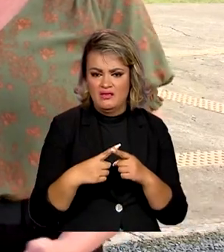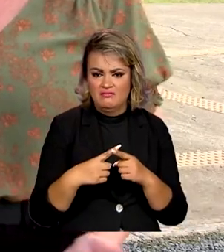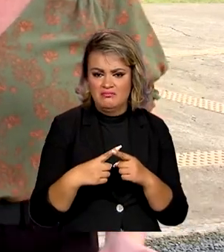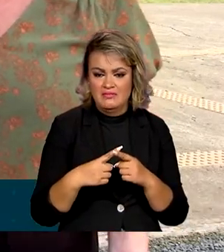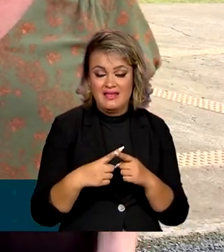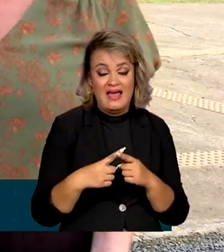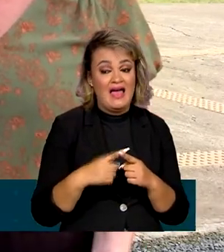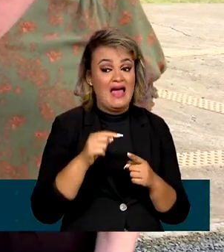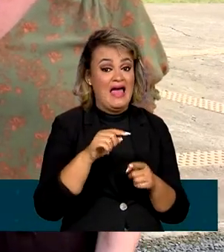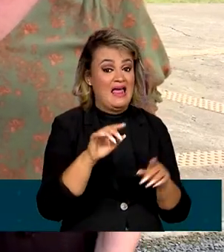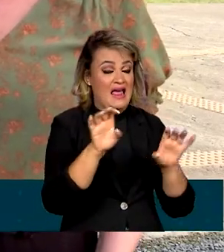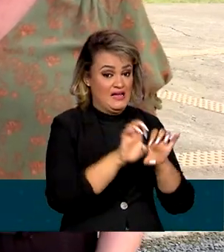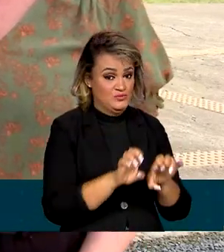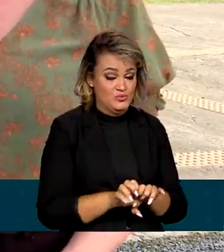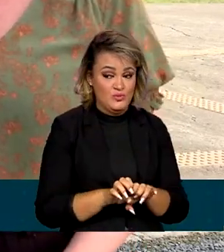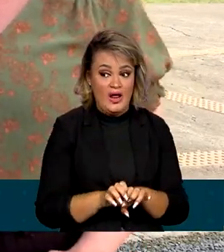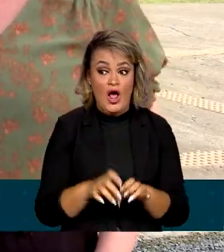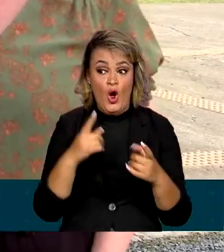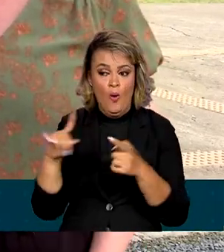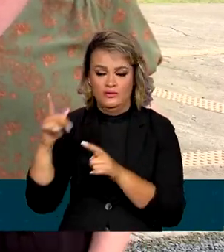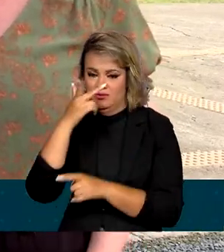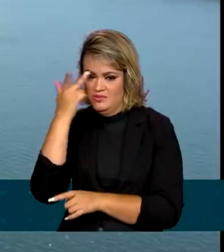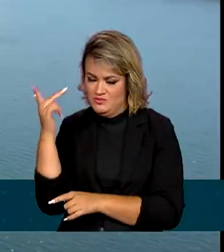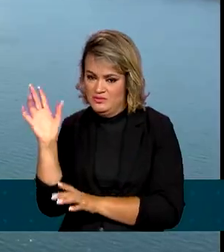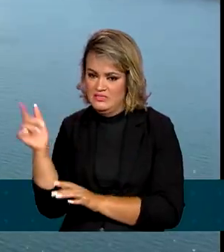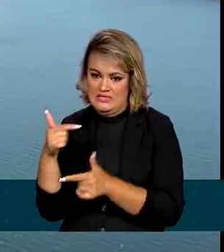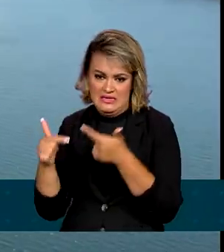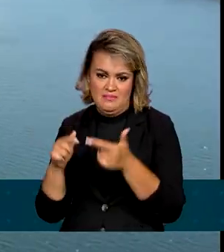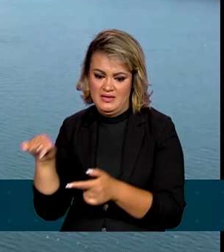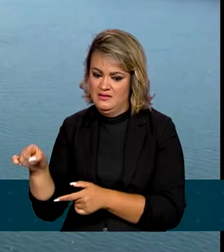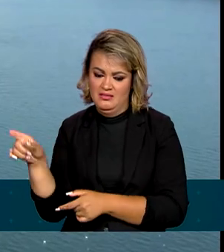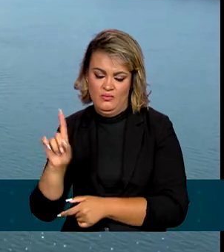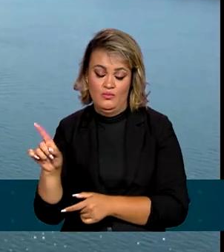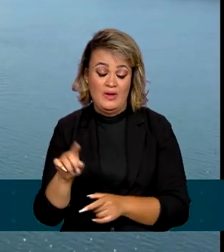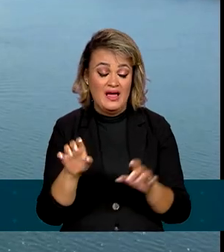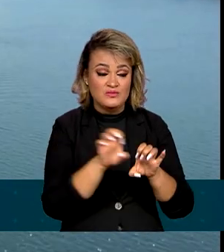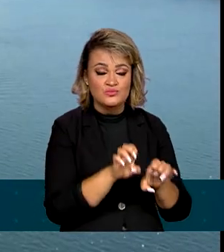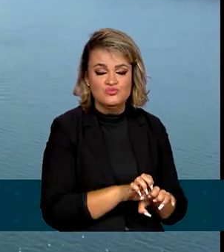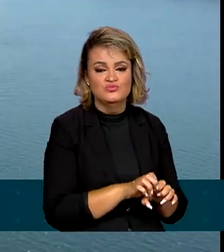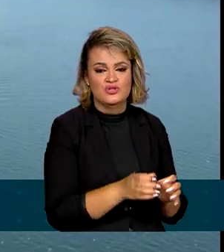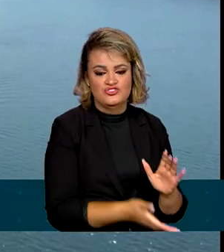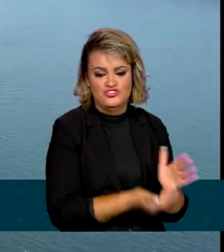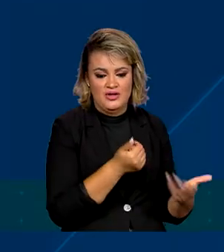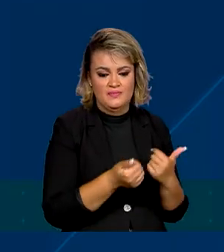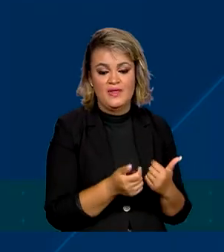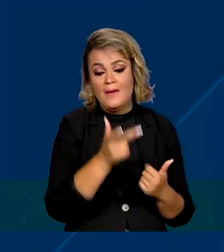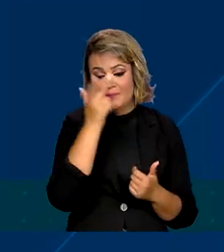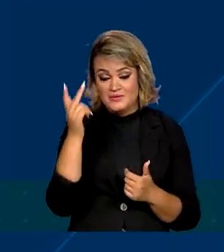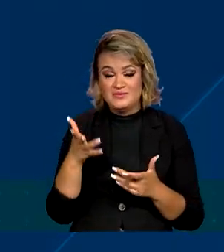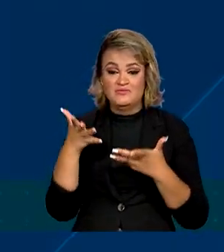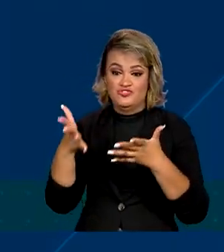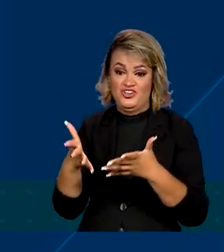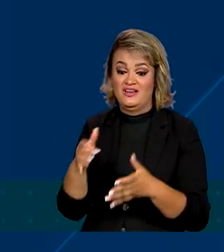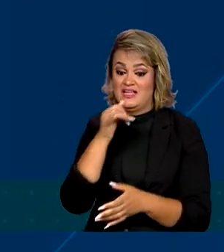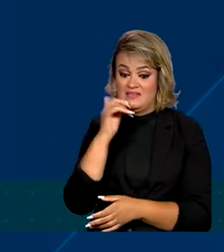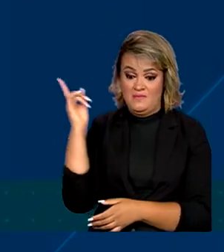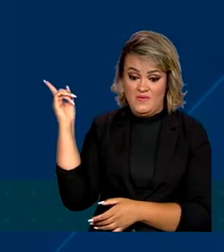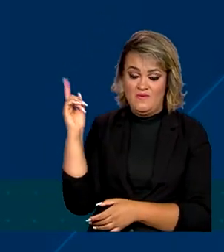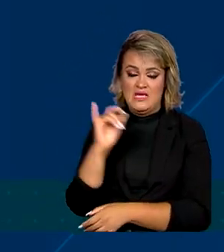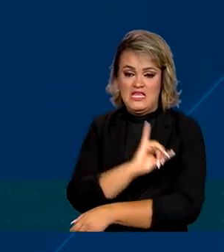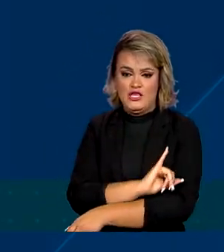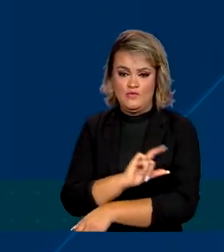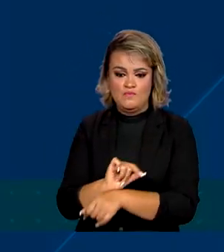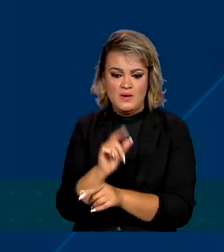Esse é o objetivo da Operação Libertação. Garimpeiros ainda estão entrando na região. Ontem o IBAMA divulgou